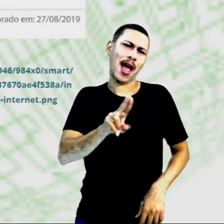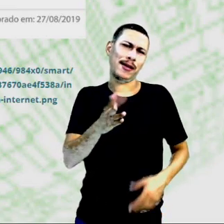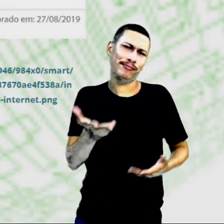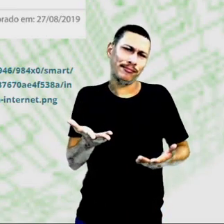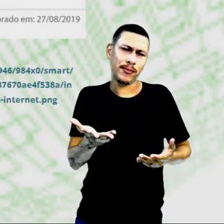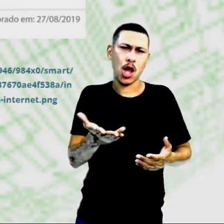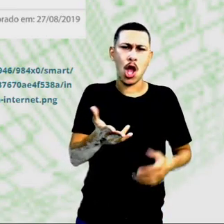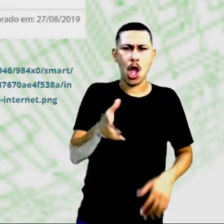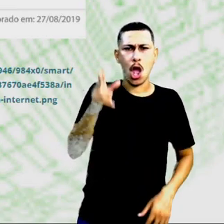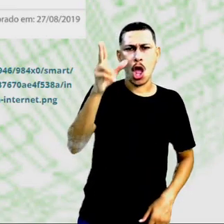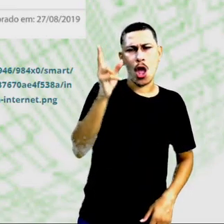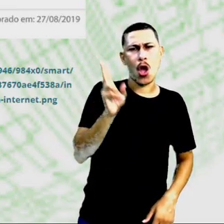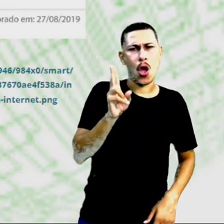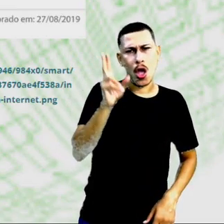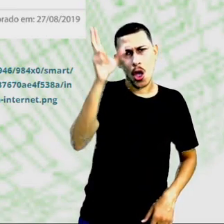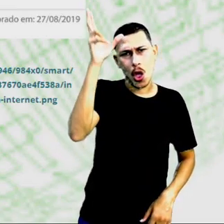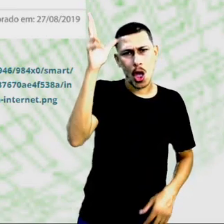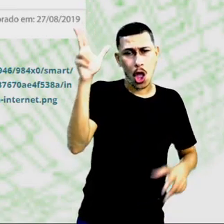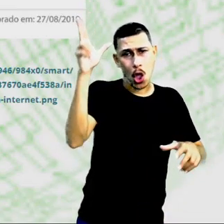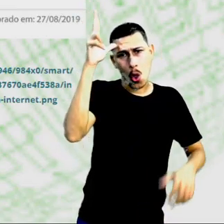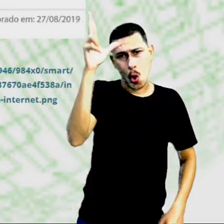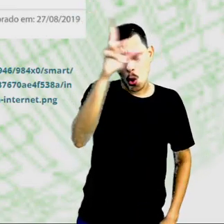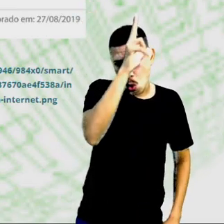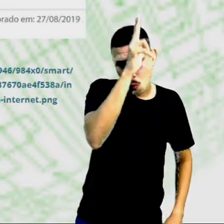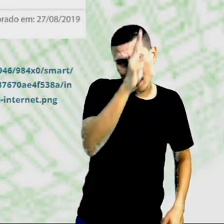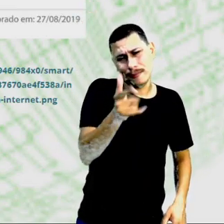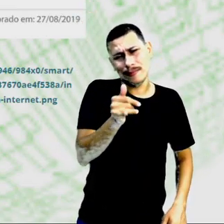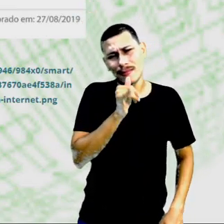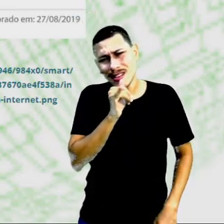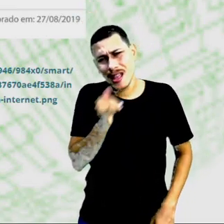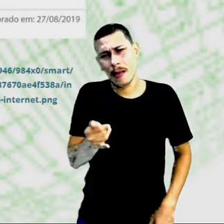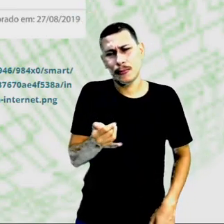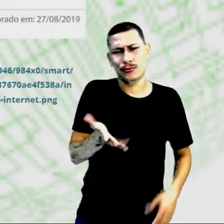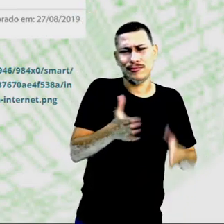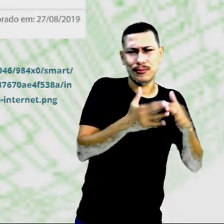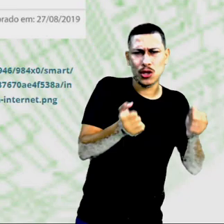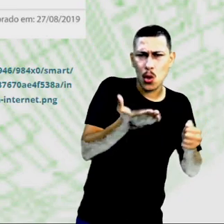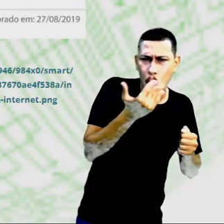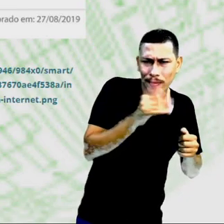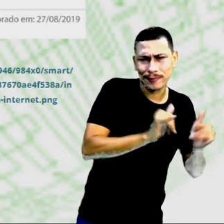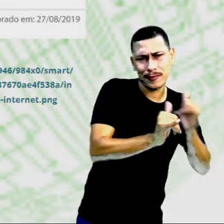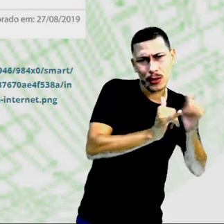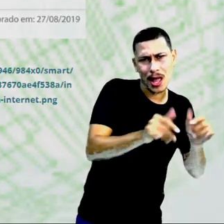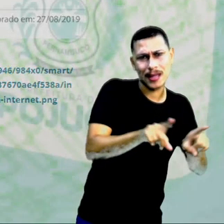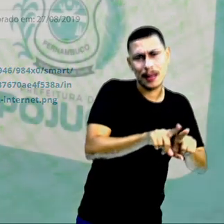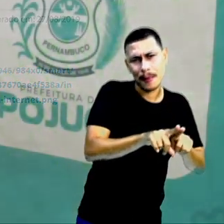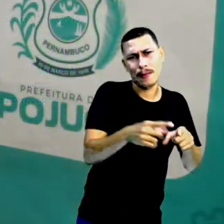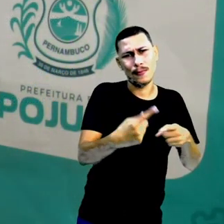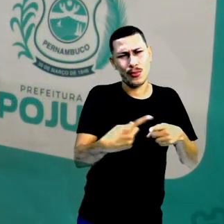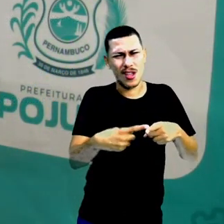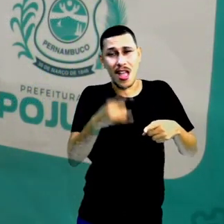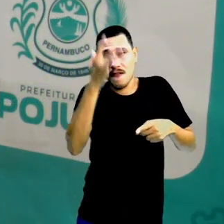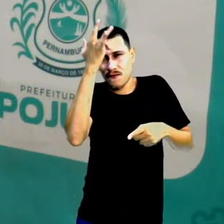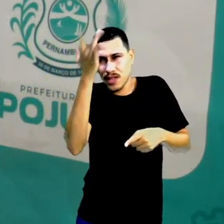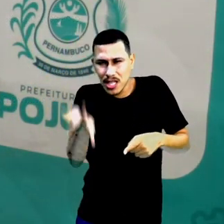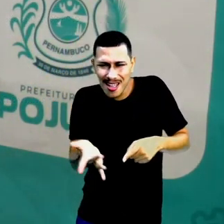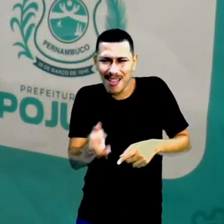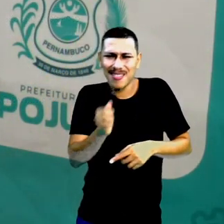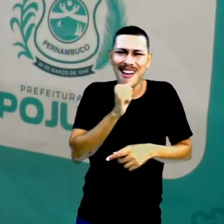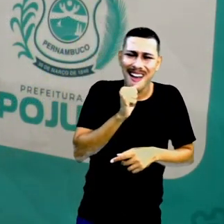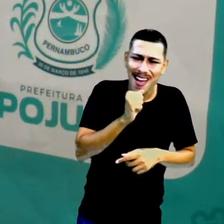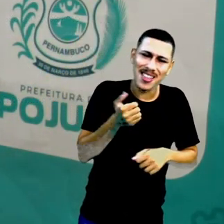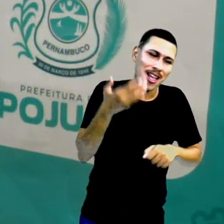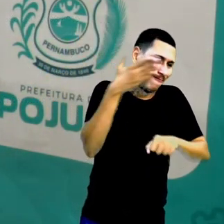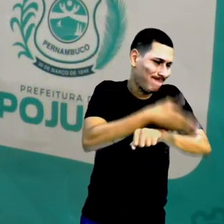assistir série, pedir comida pela internet, porque essas facilidades ainda estão muito limitadas